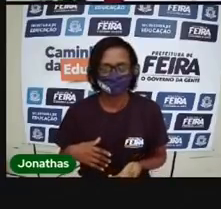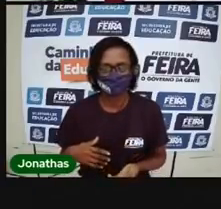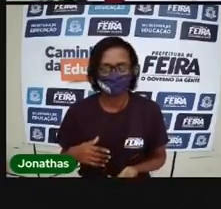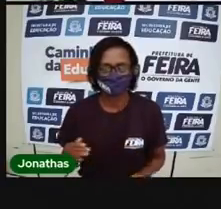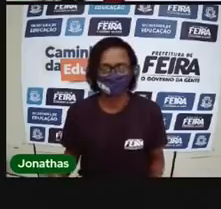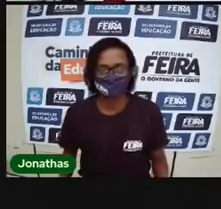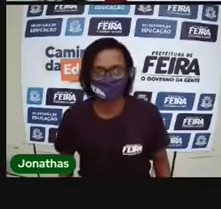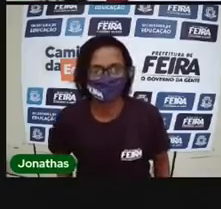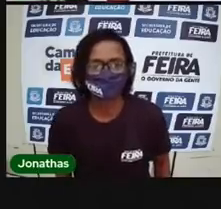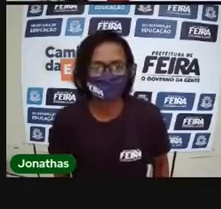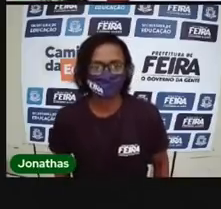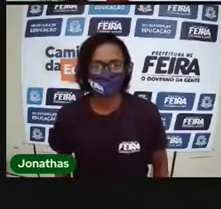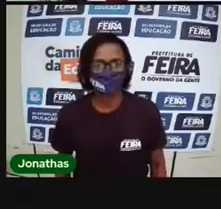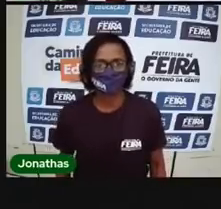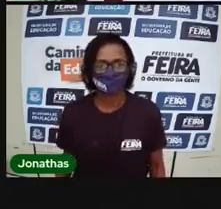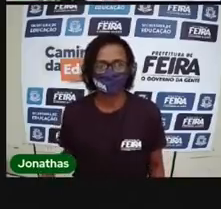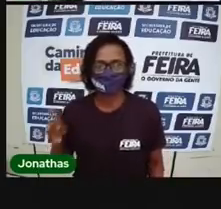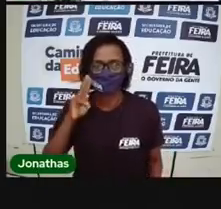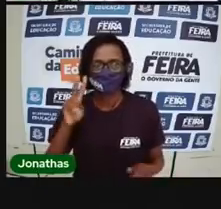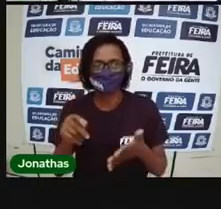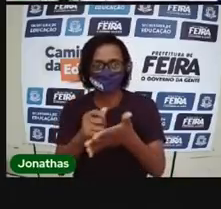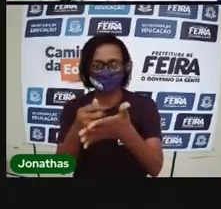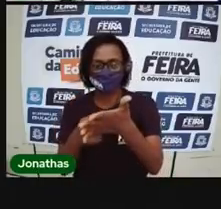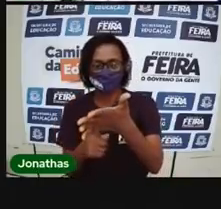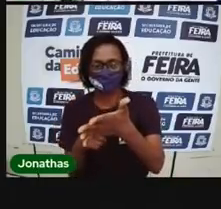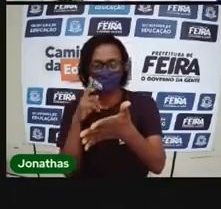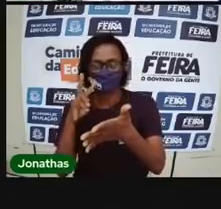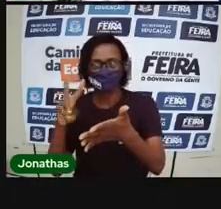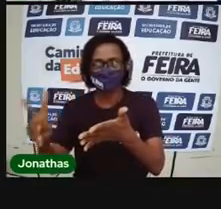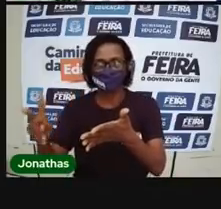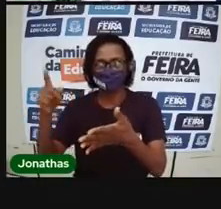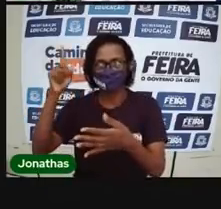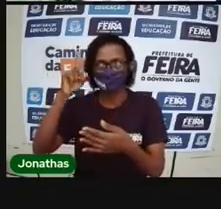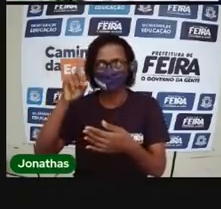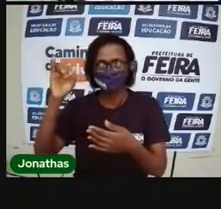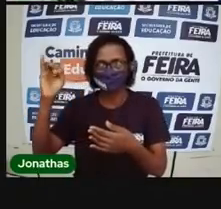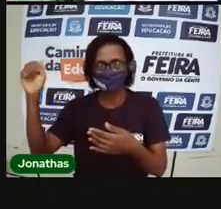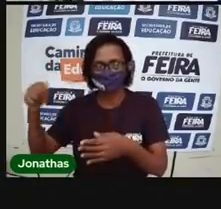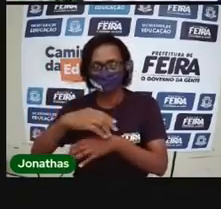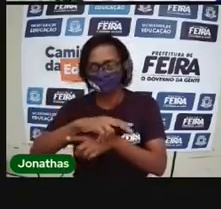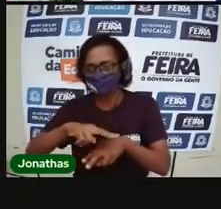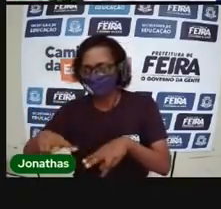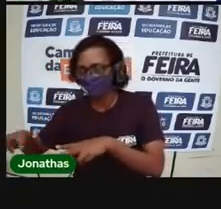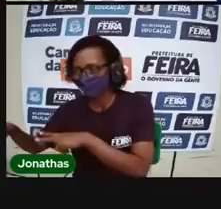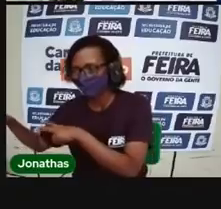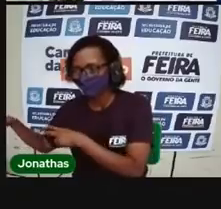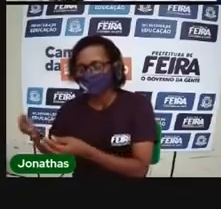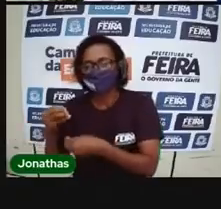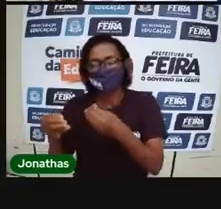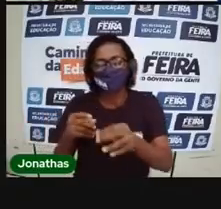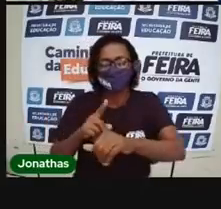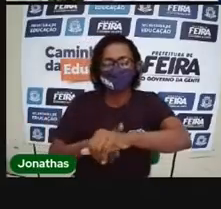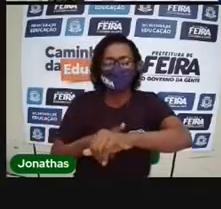Você viu o calendário. E agora a gente vai ver como marca as horas.